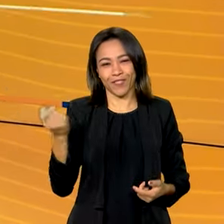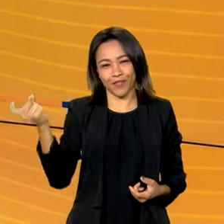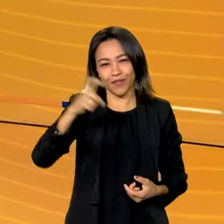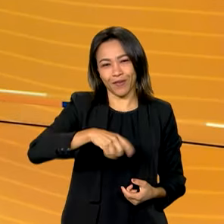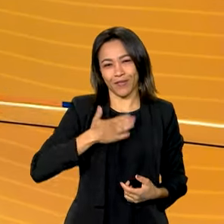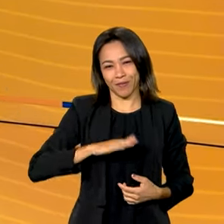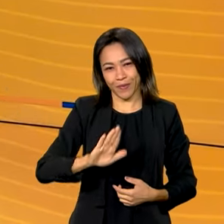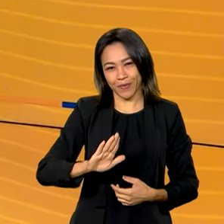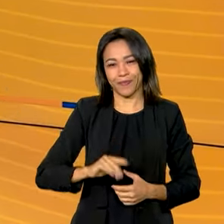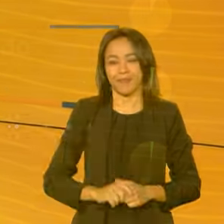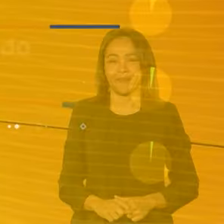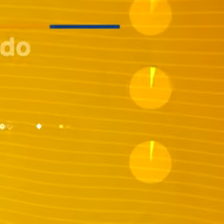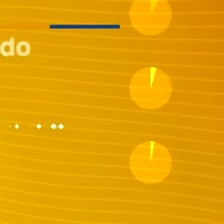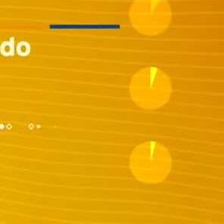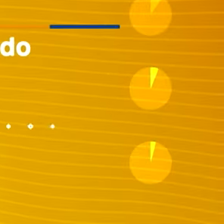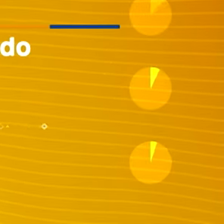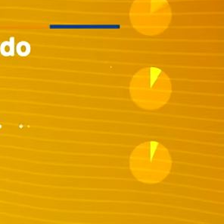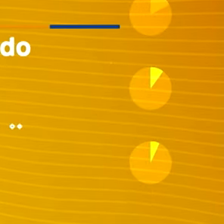volta já já.